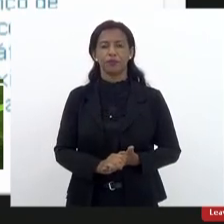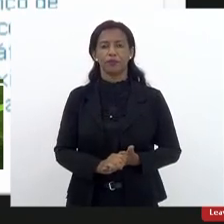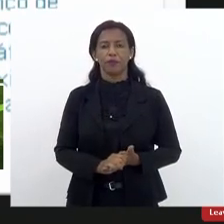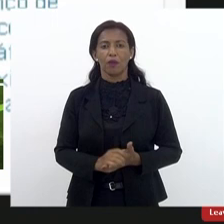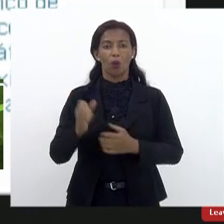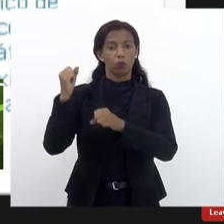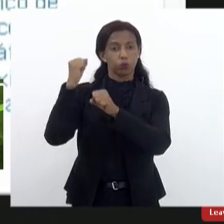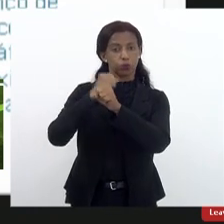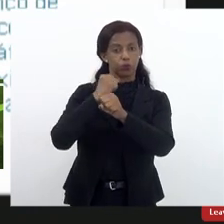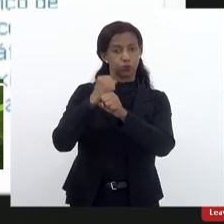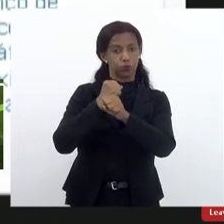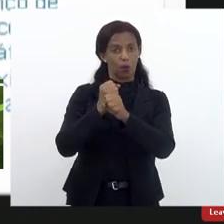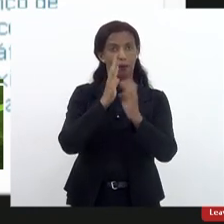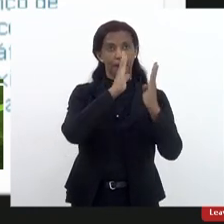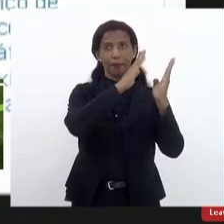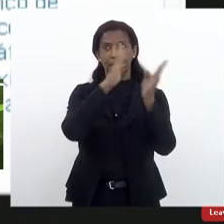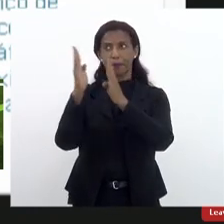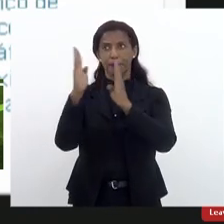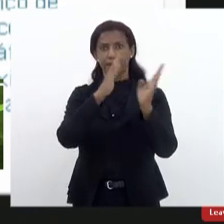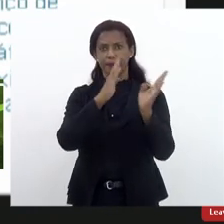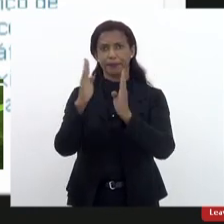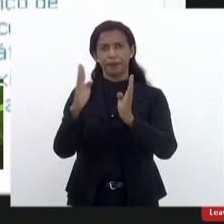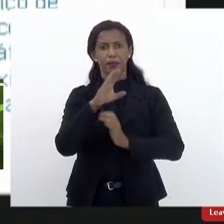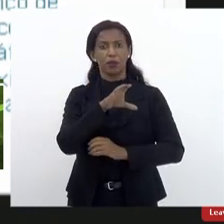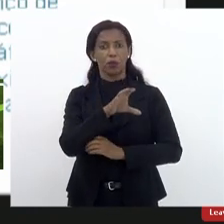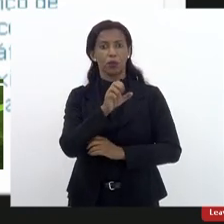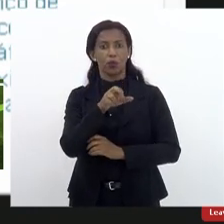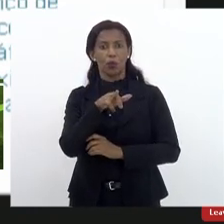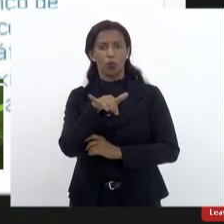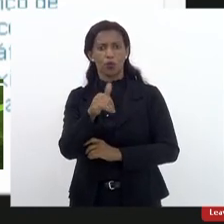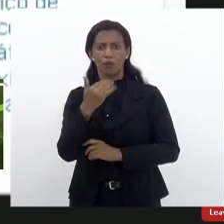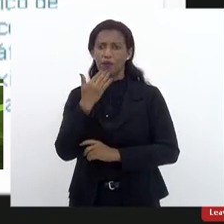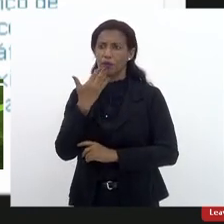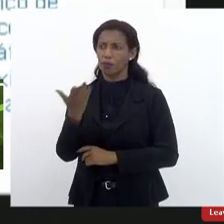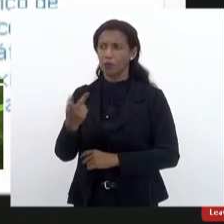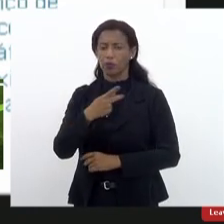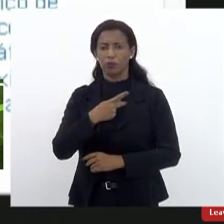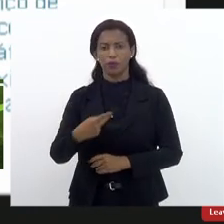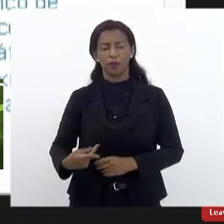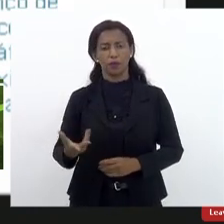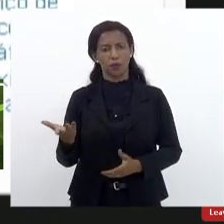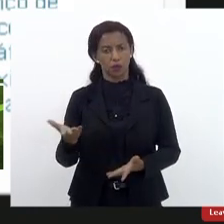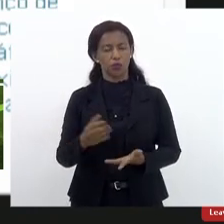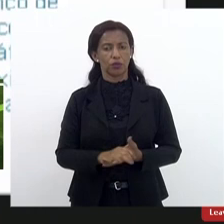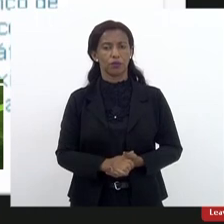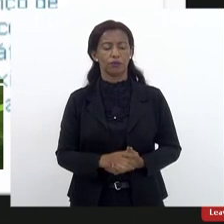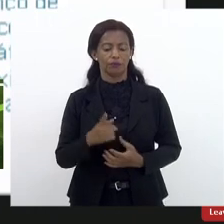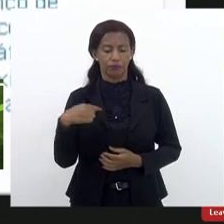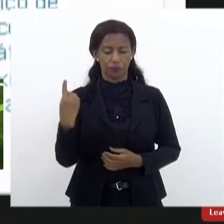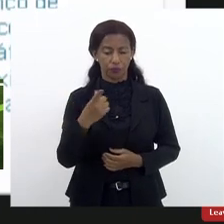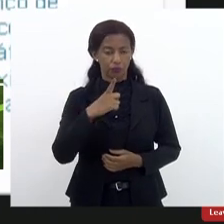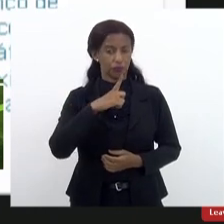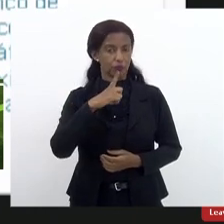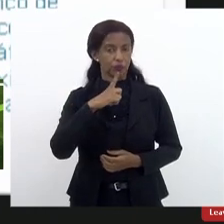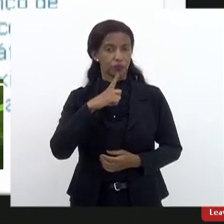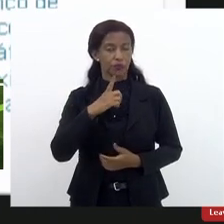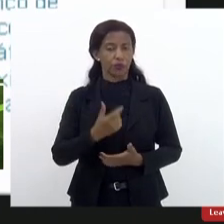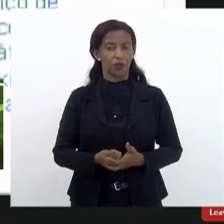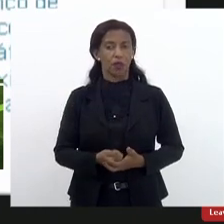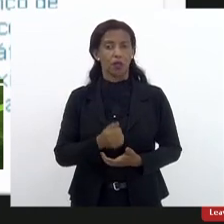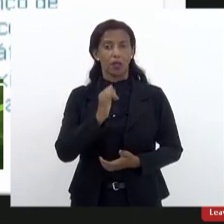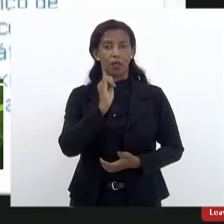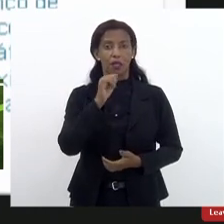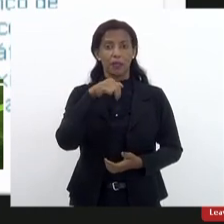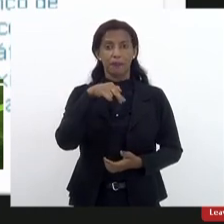Biblioteca do Conselho, e aqui faço um pedido ao presidente da comissão, nós temos a imprensa oficial, e a imprensa